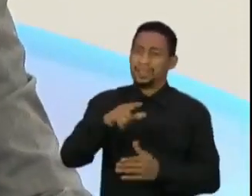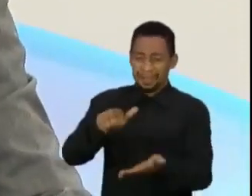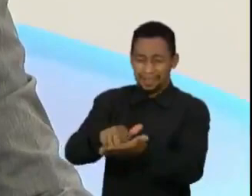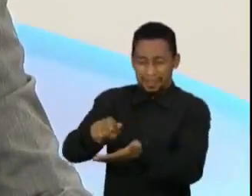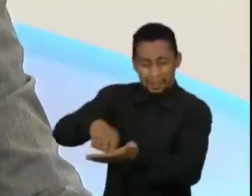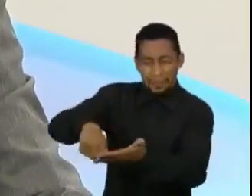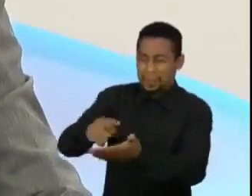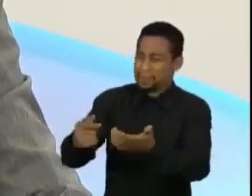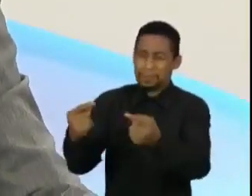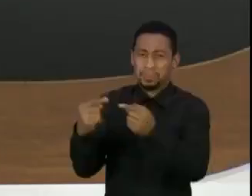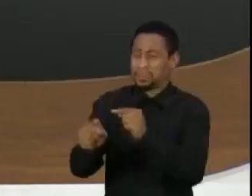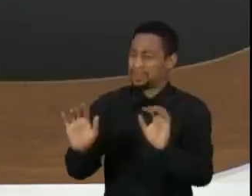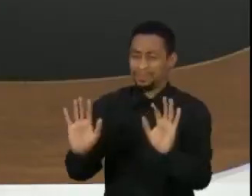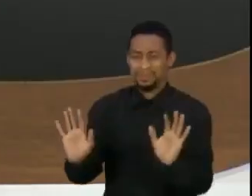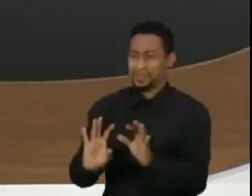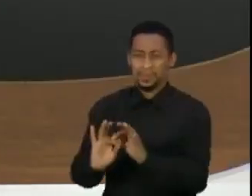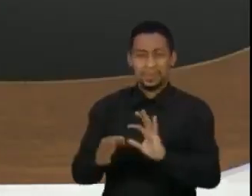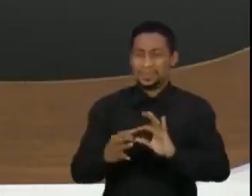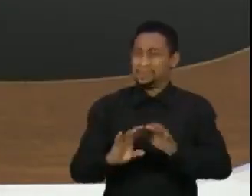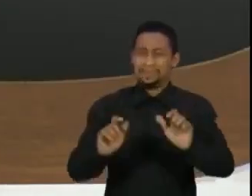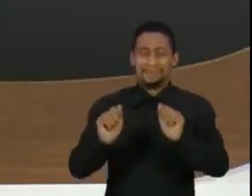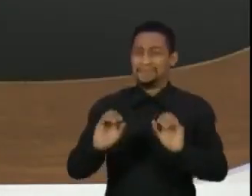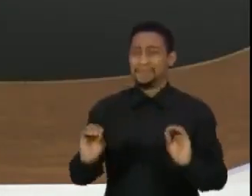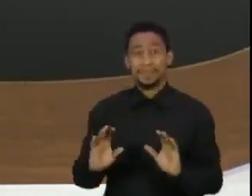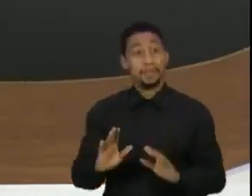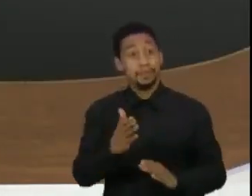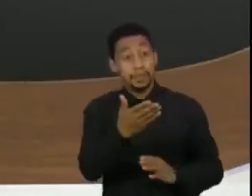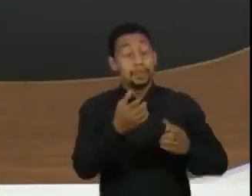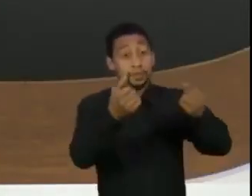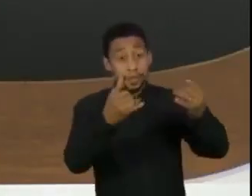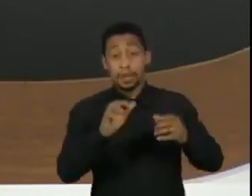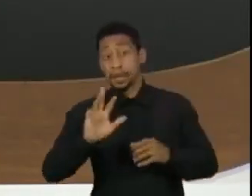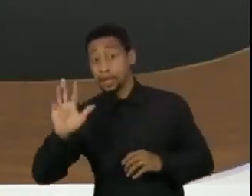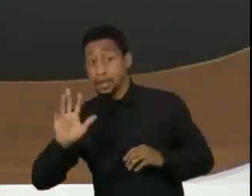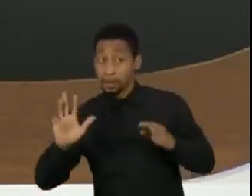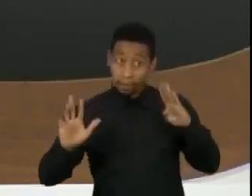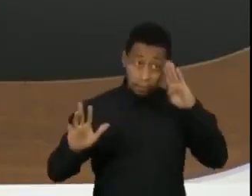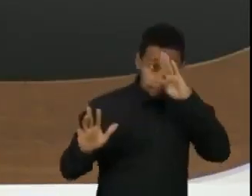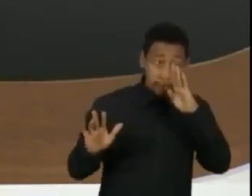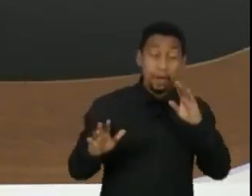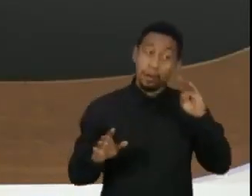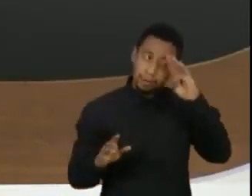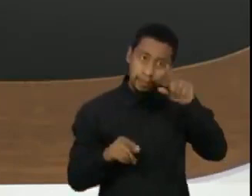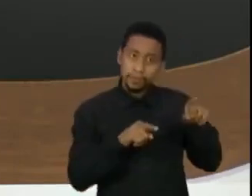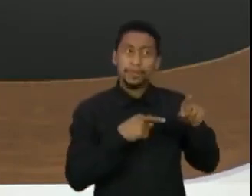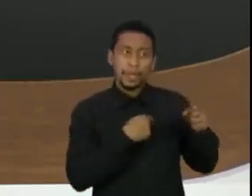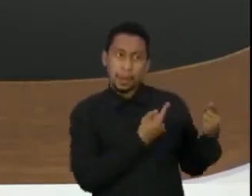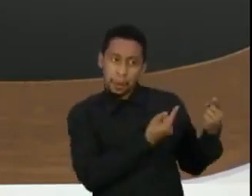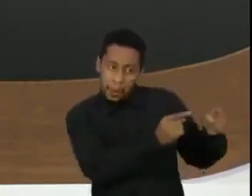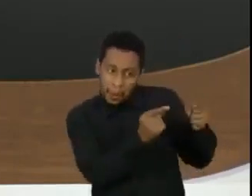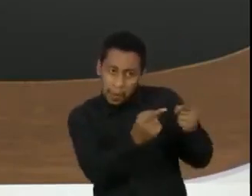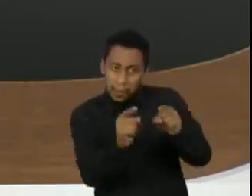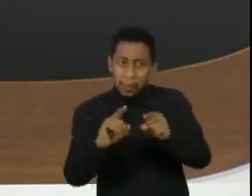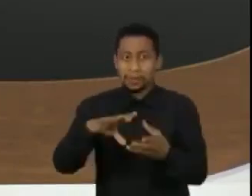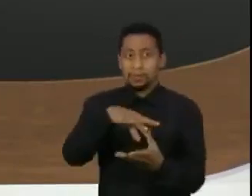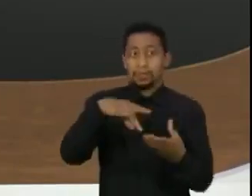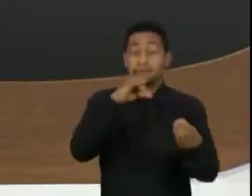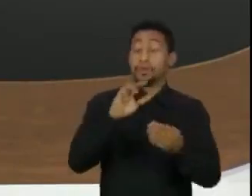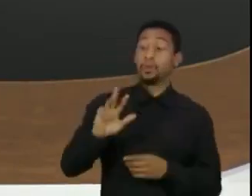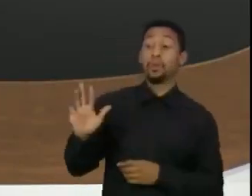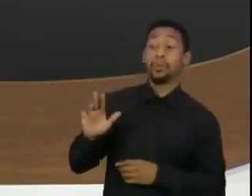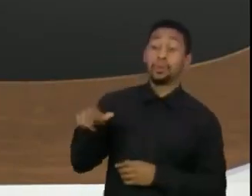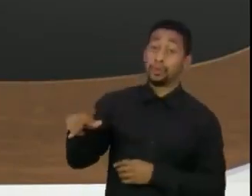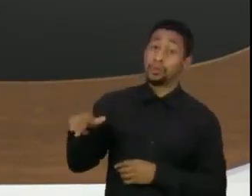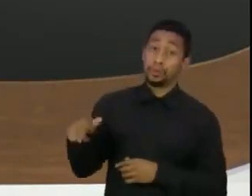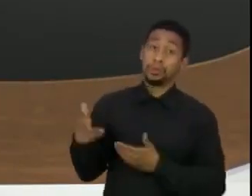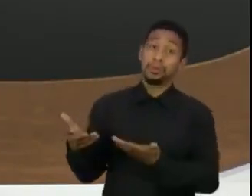fora do contexto, fora do senhor fala dois extremos, tem um que realmente está questionando as instituições e os instrumentos da democracia e o